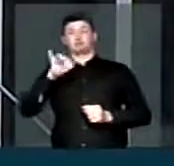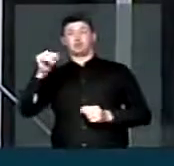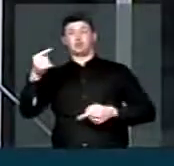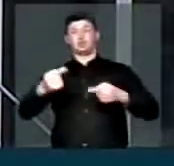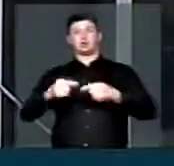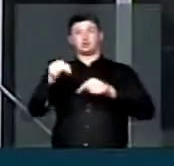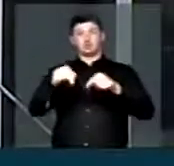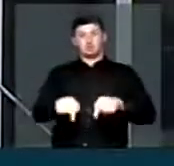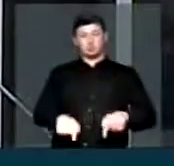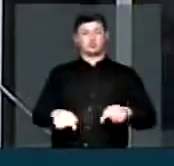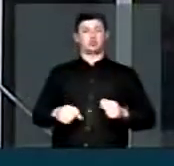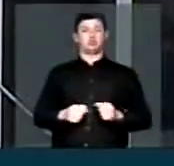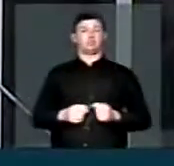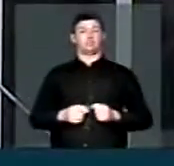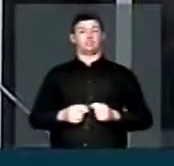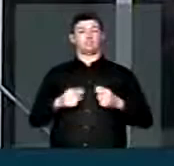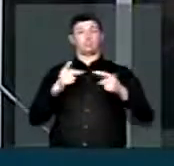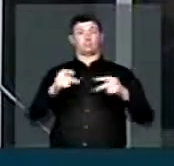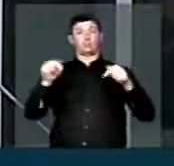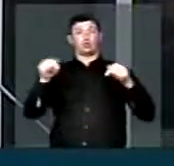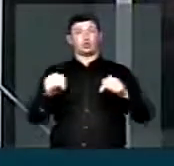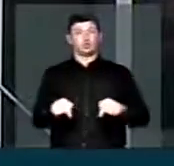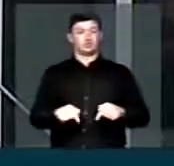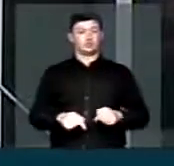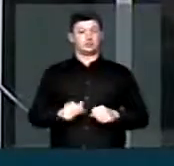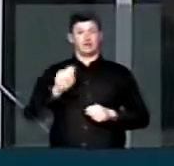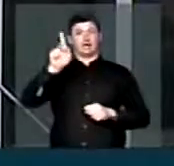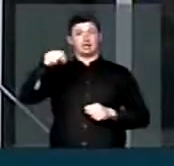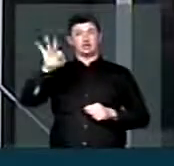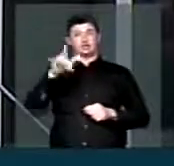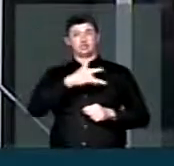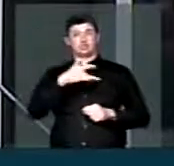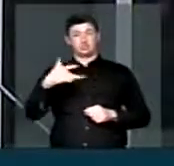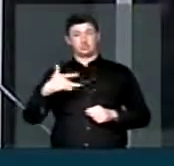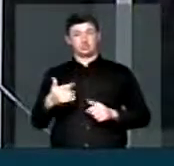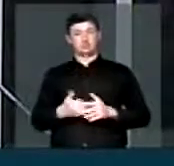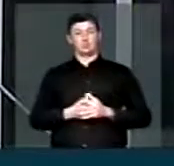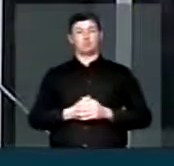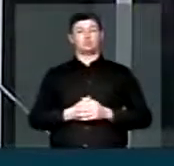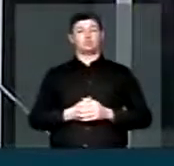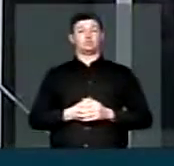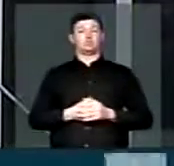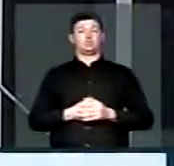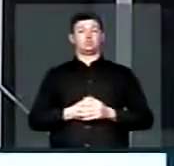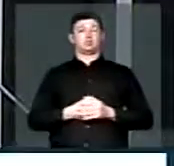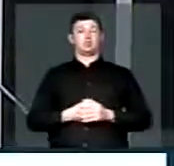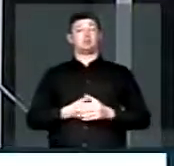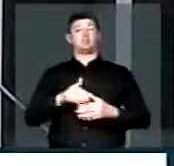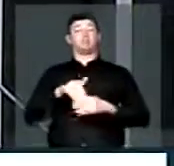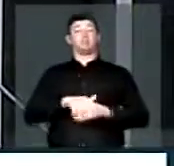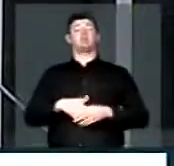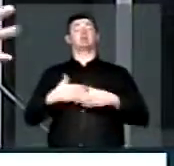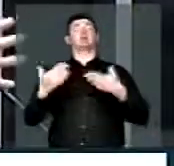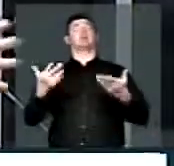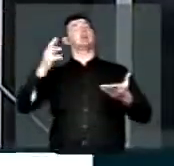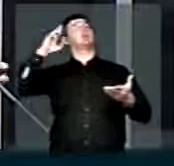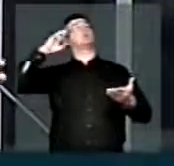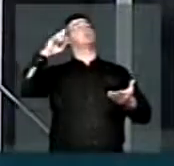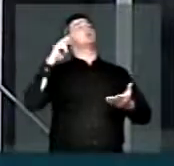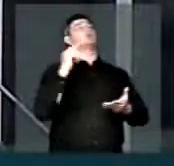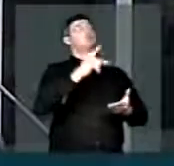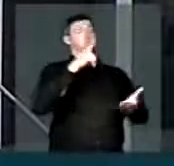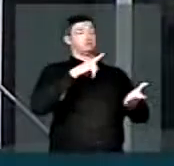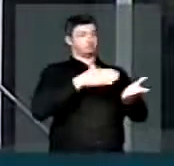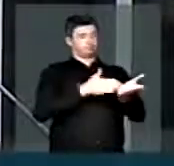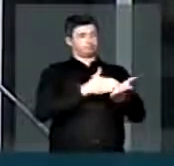trazer, iria trazer o projeto dos agentes de serviço da saúde pública em votação. Vossa excelência está